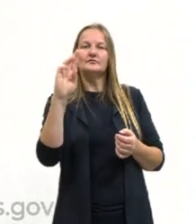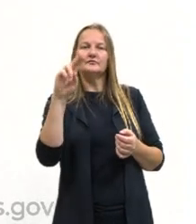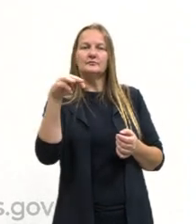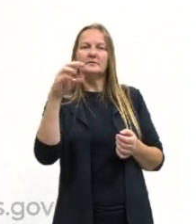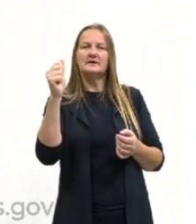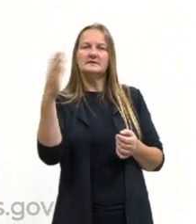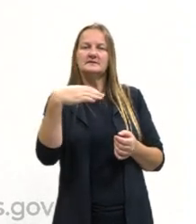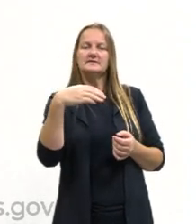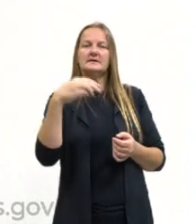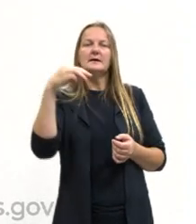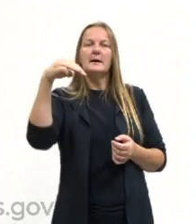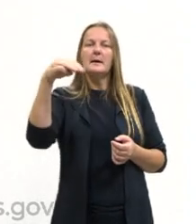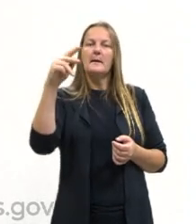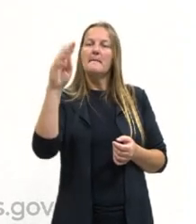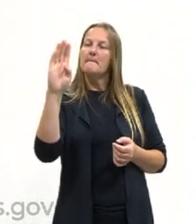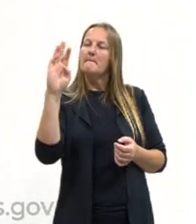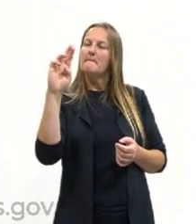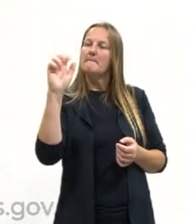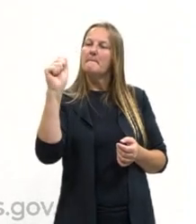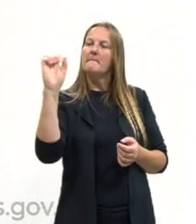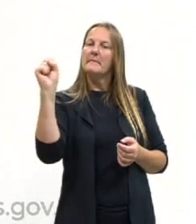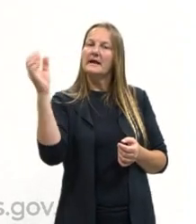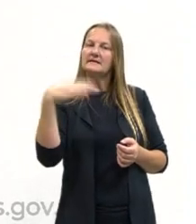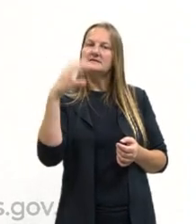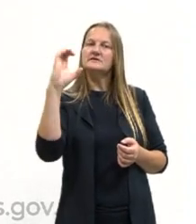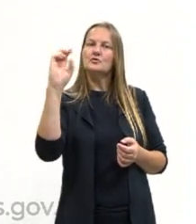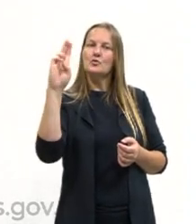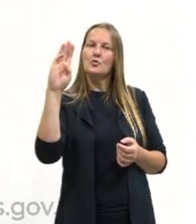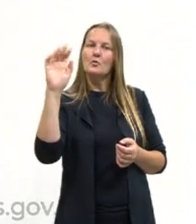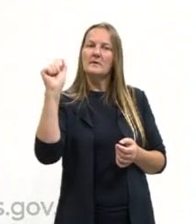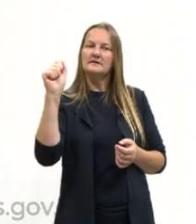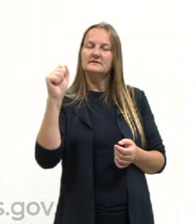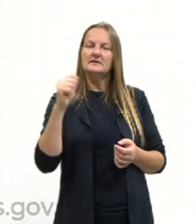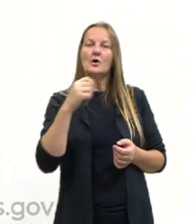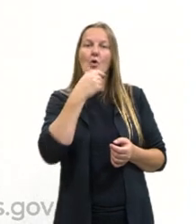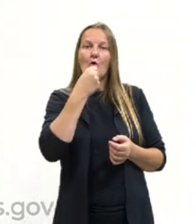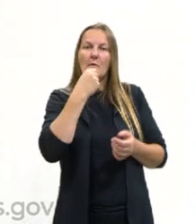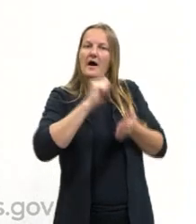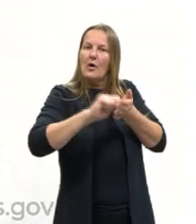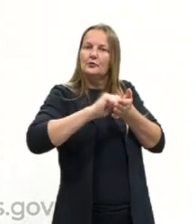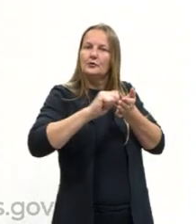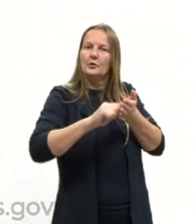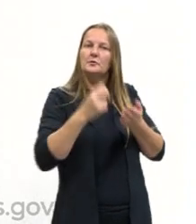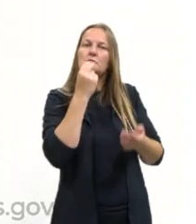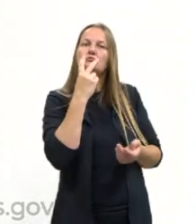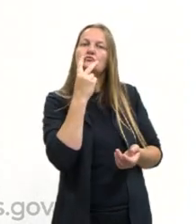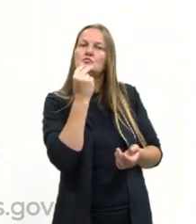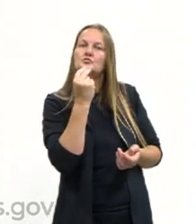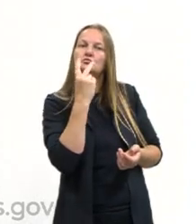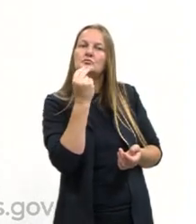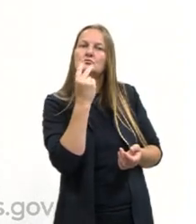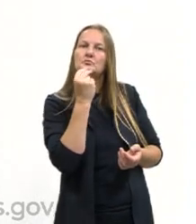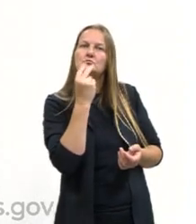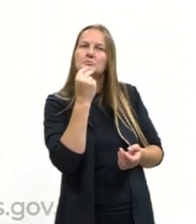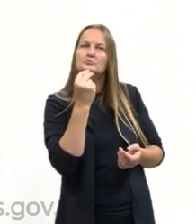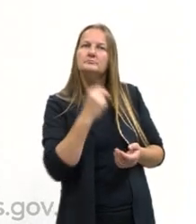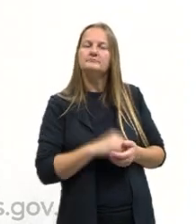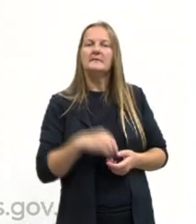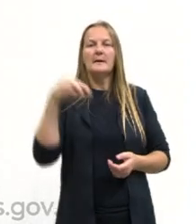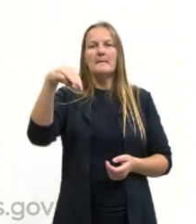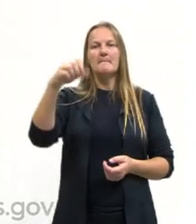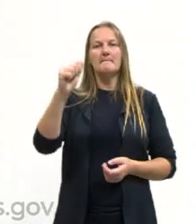personagem Brascubas, que o nome dá o título ao livro, ele tem uma obsessão